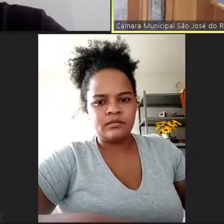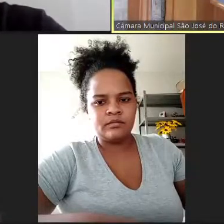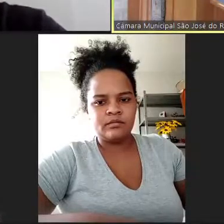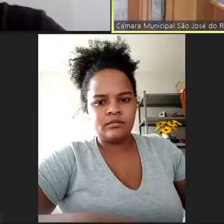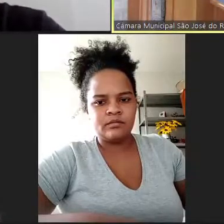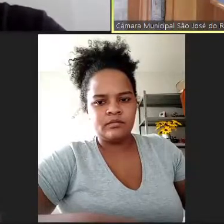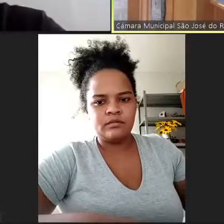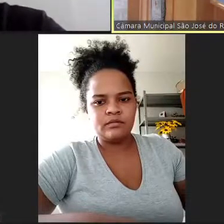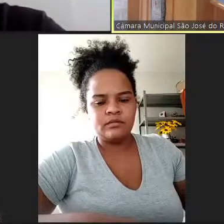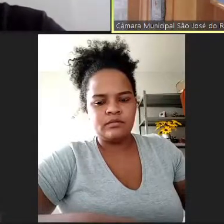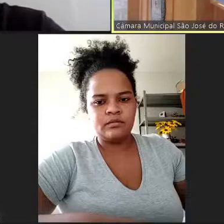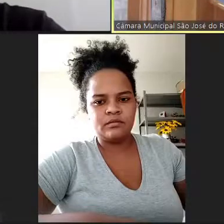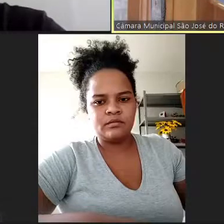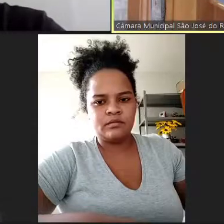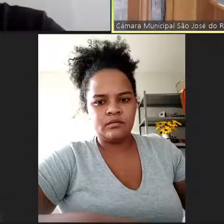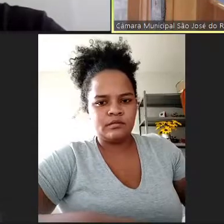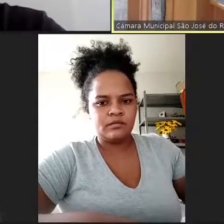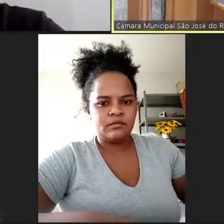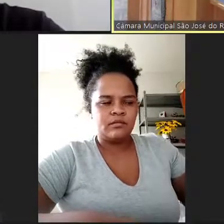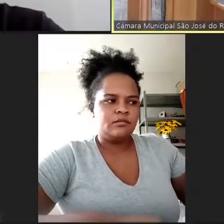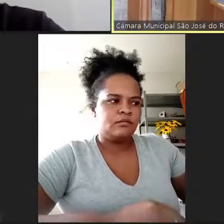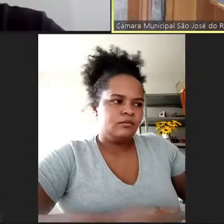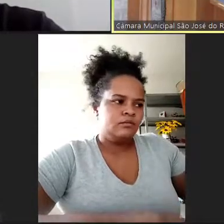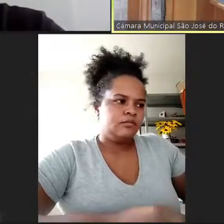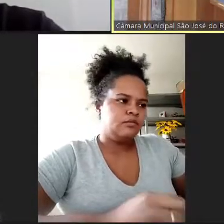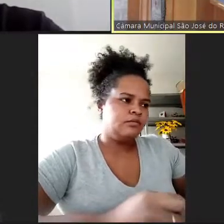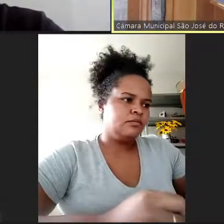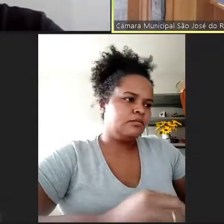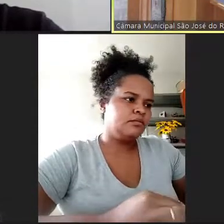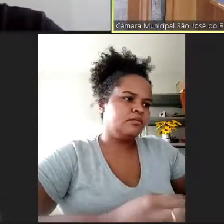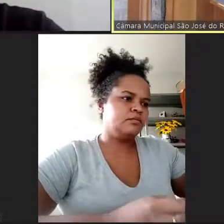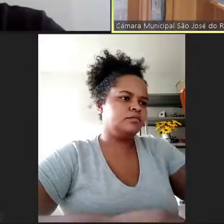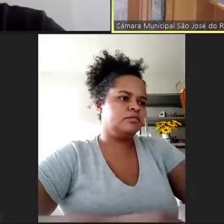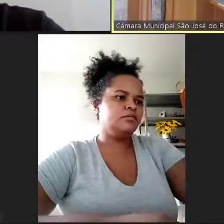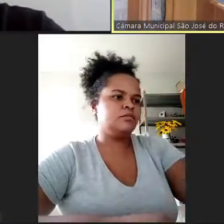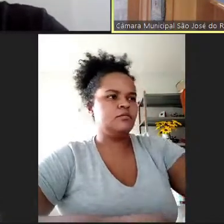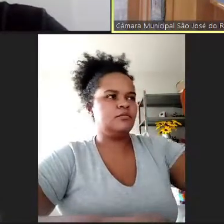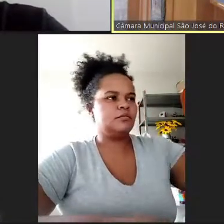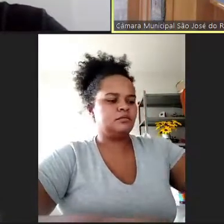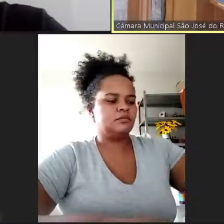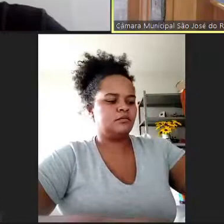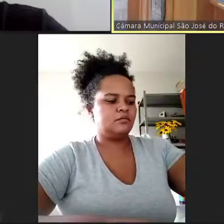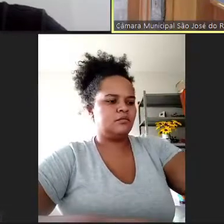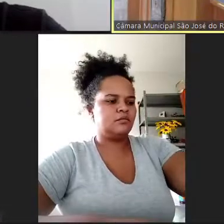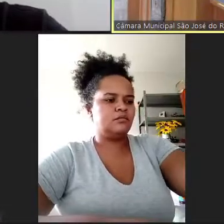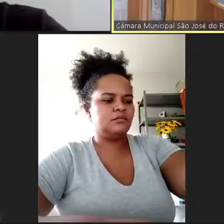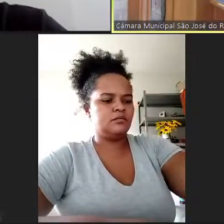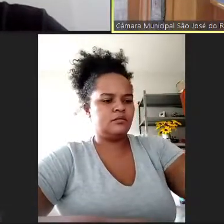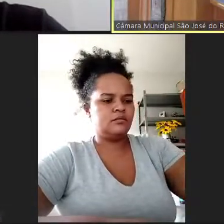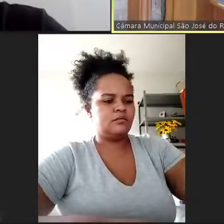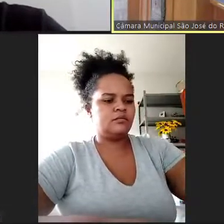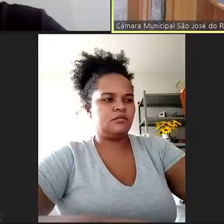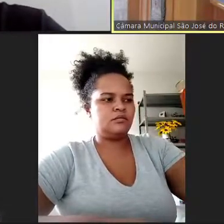Indicação número 505, de autoria do vereador Paulo Sérgio Rodrigues, sugere para a Secretaria Municipal lançar a campanha São